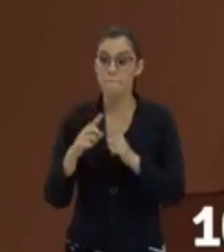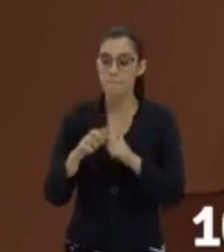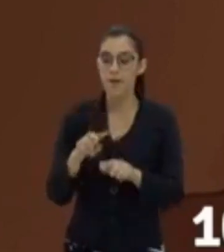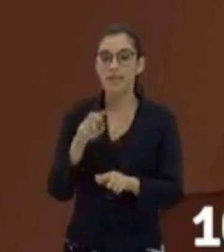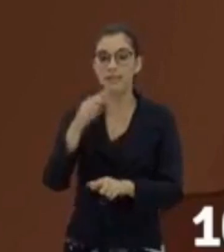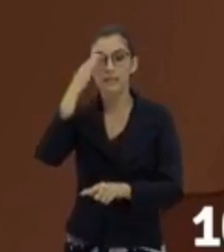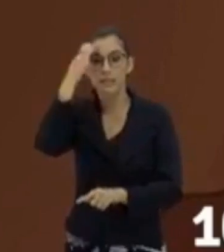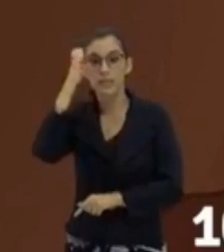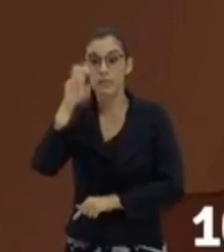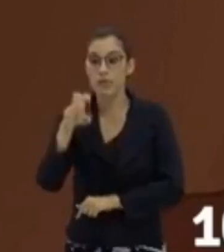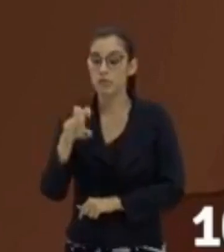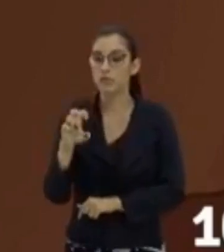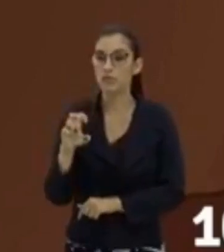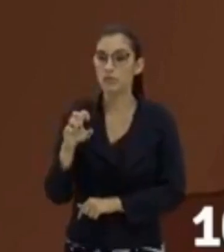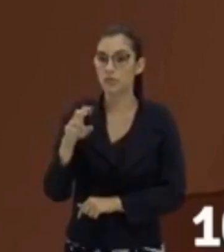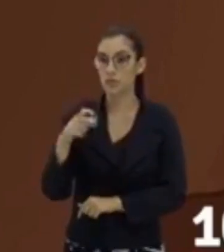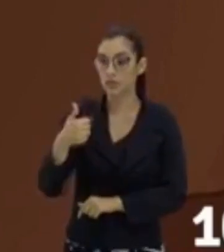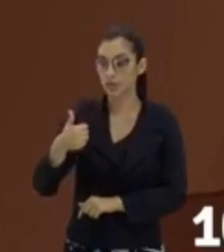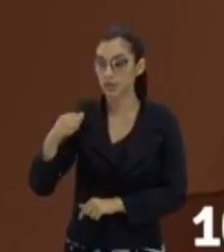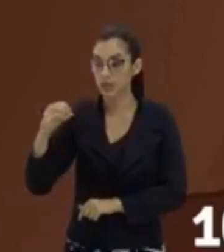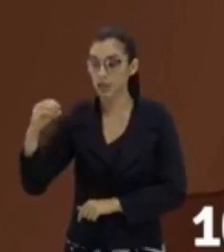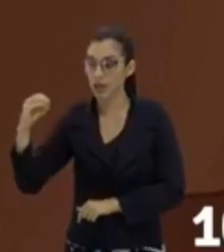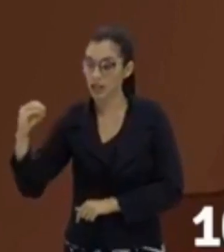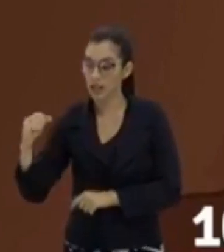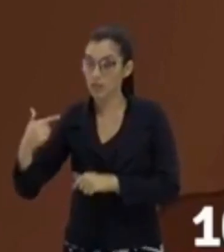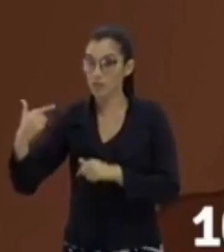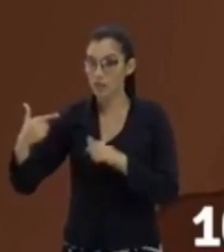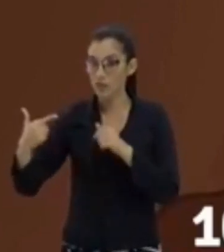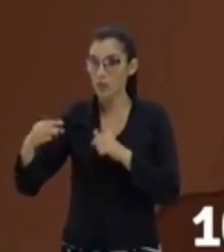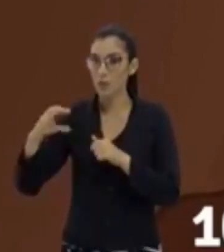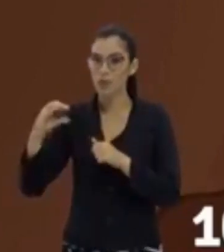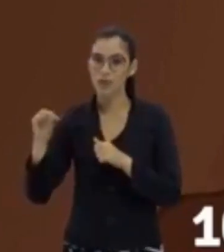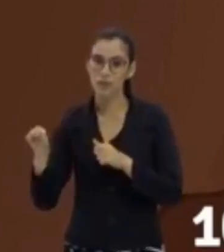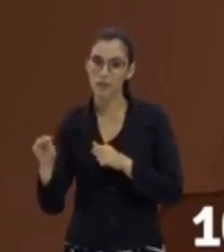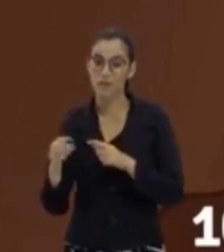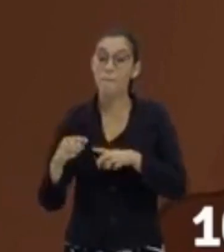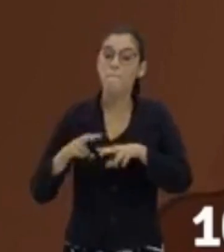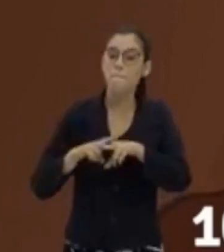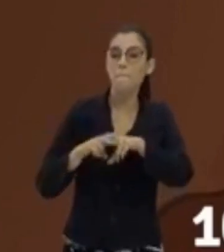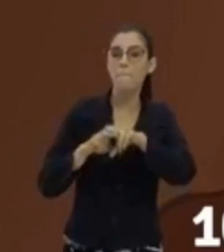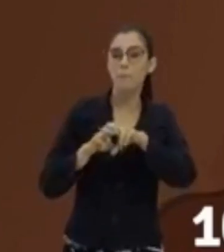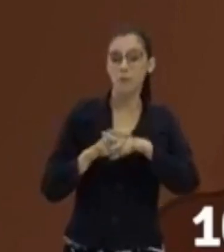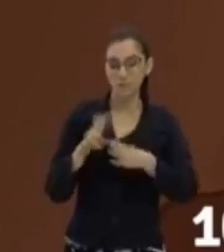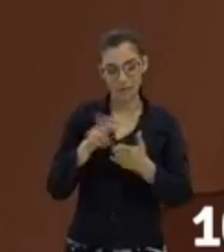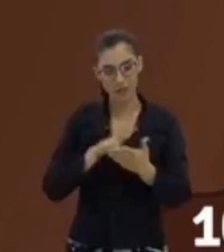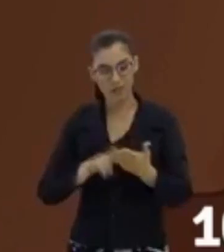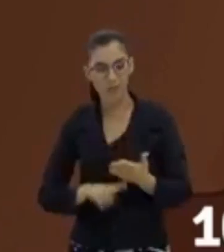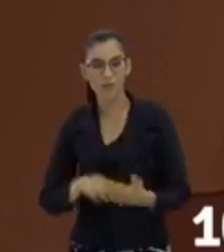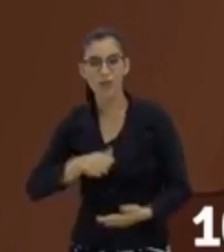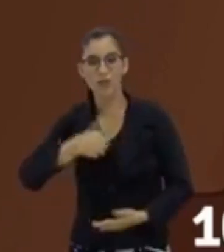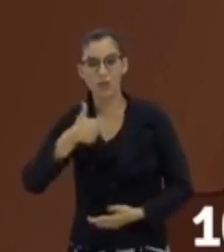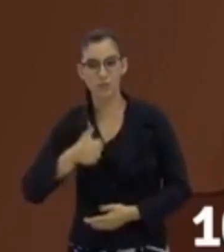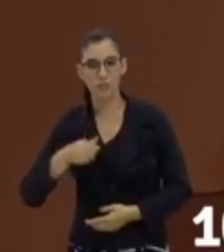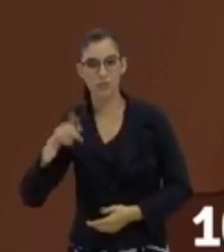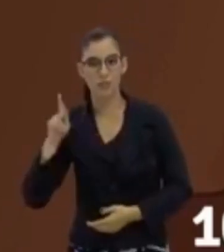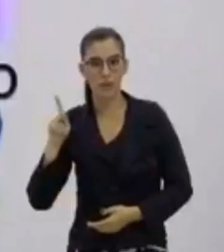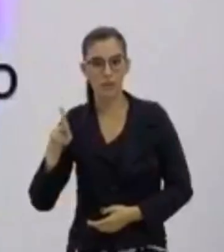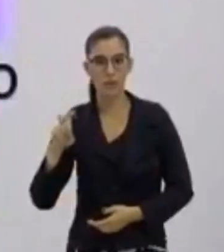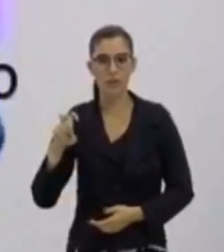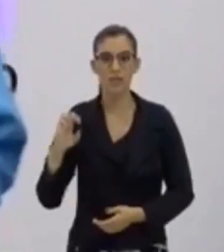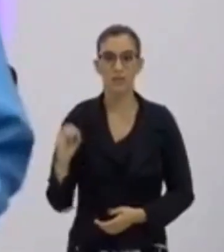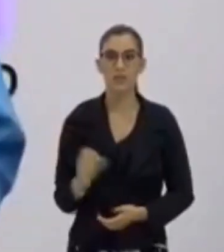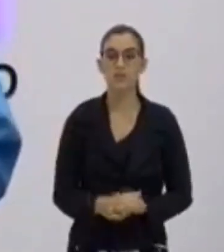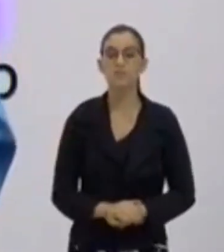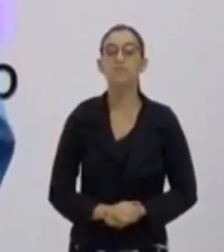segundo centímetro. Por isso que eu vou ler um para cinquenta, que é o valor da escala. Volta aqui comigo